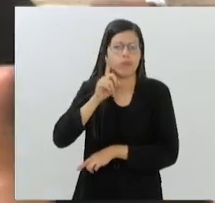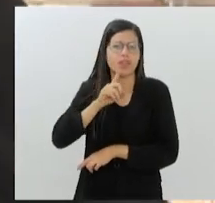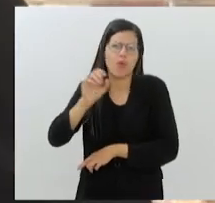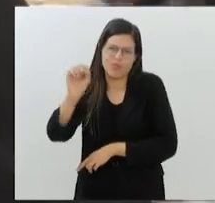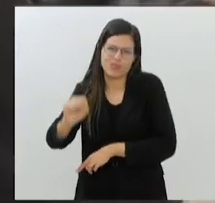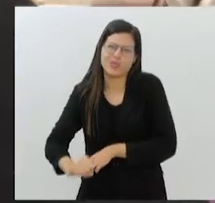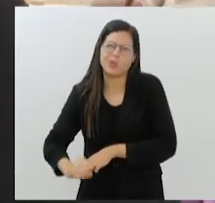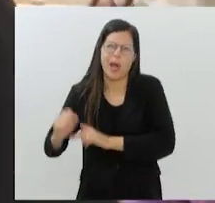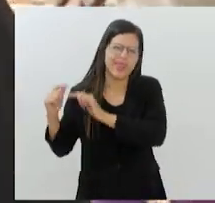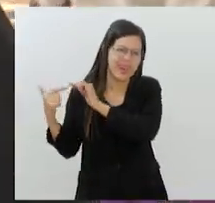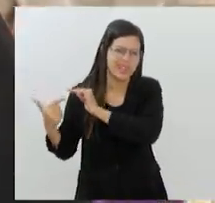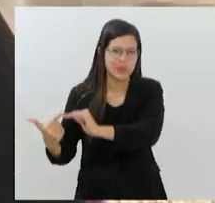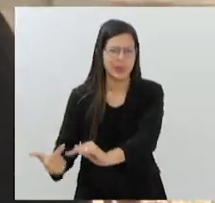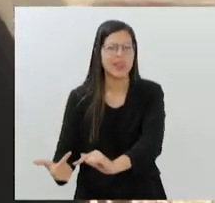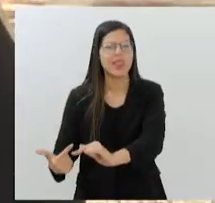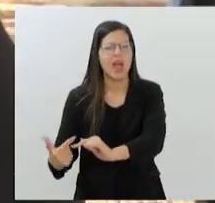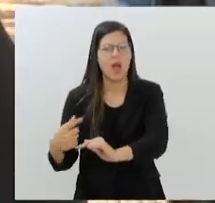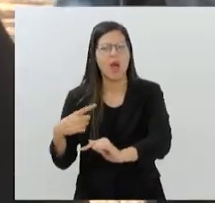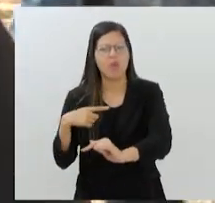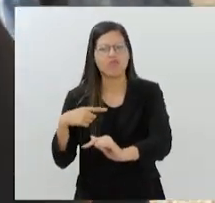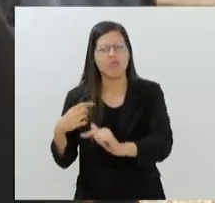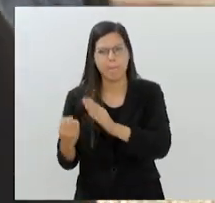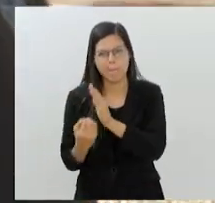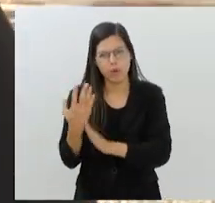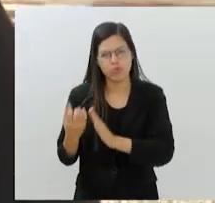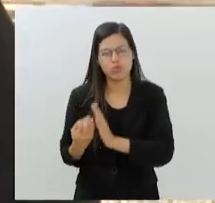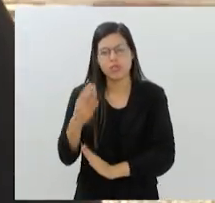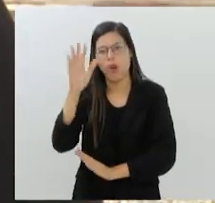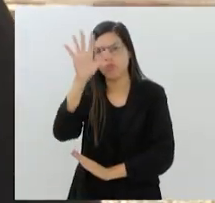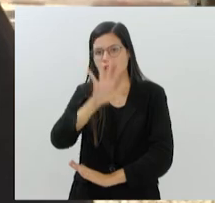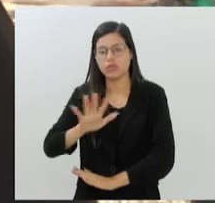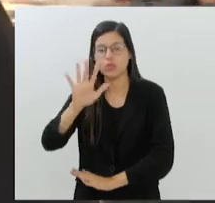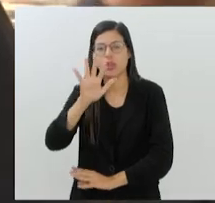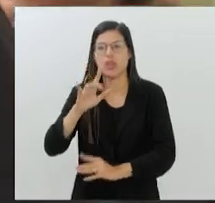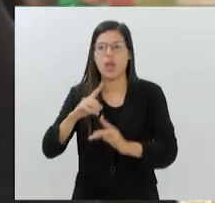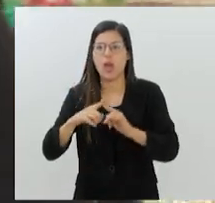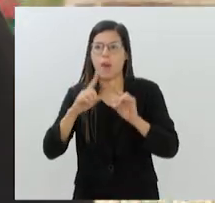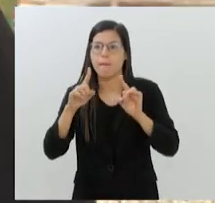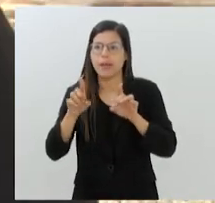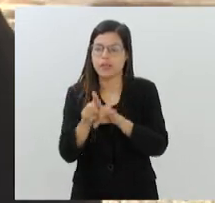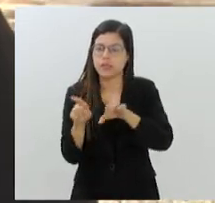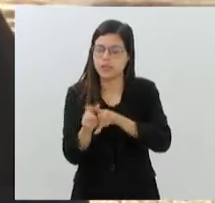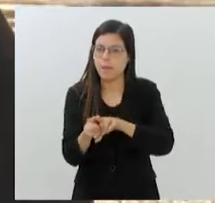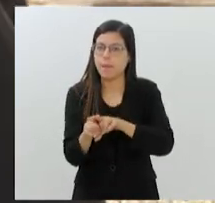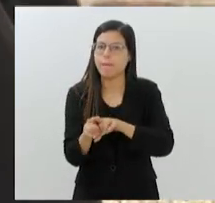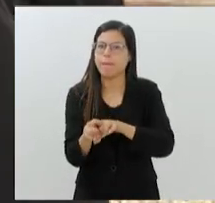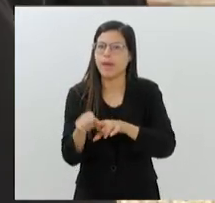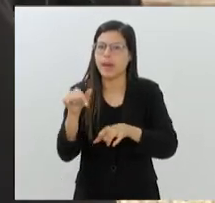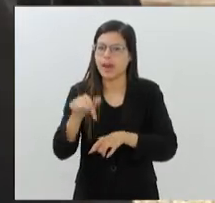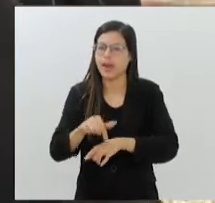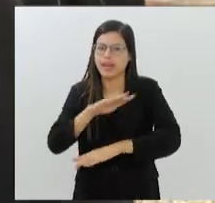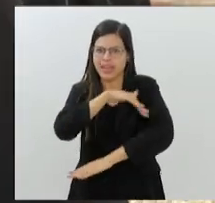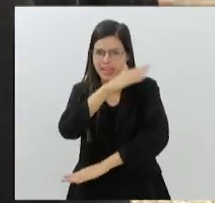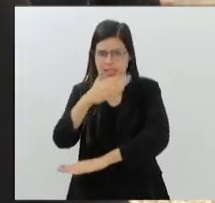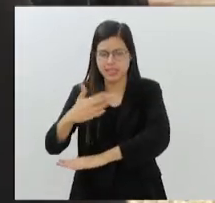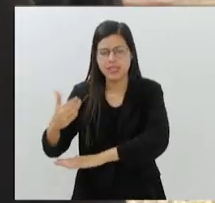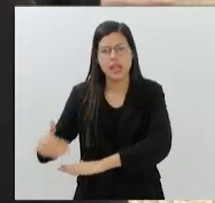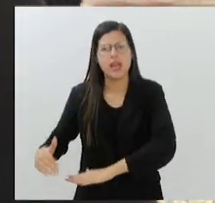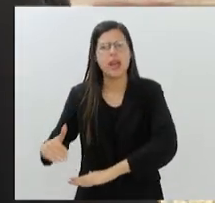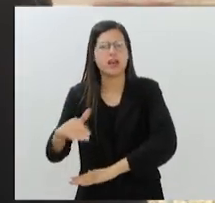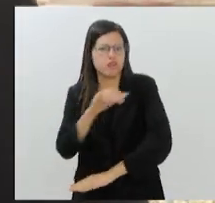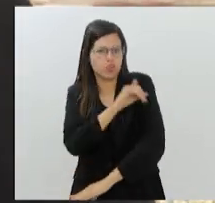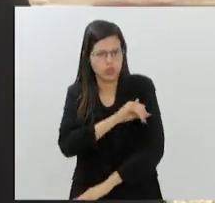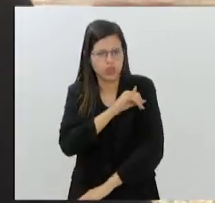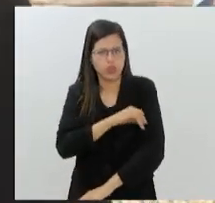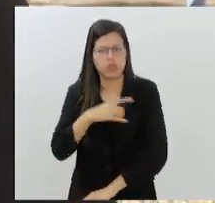tradição, o grande polo produtor nacional, mas a Serra Fluminense tem despontado como um dos grandes terroais brasileiros. Muitas vinícolas, muitos projetos